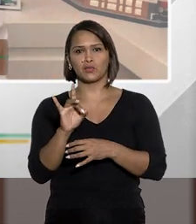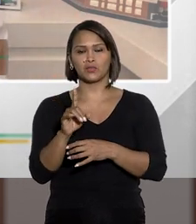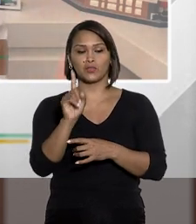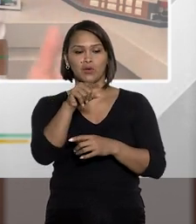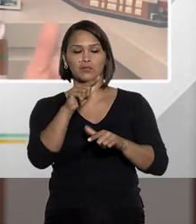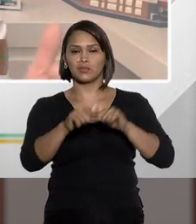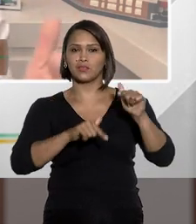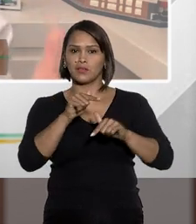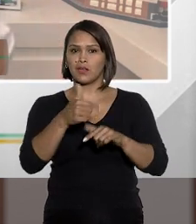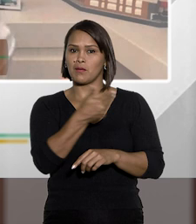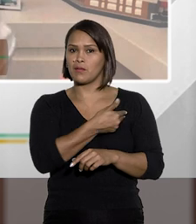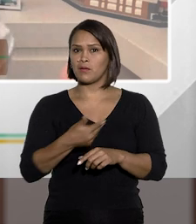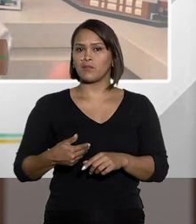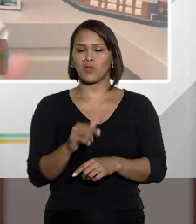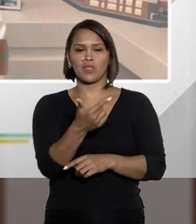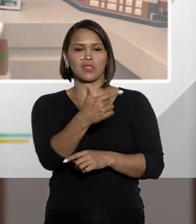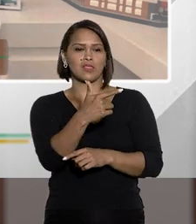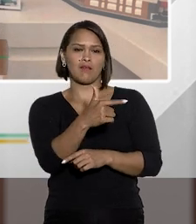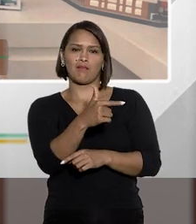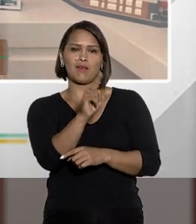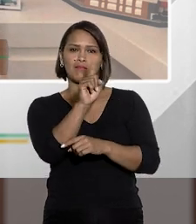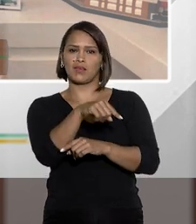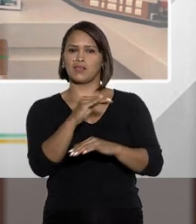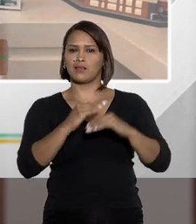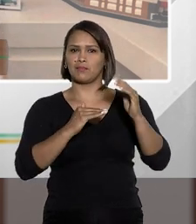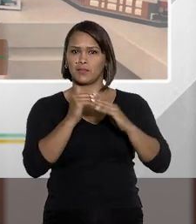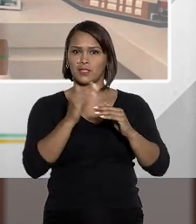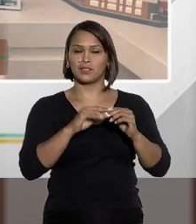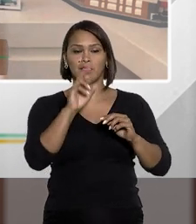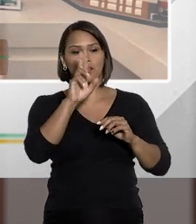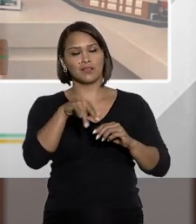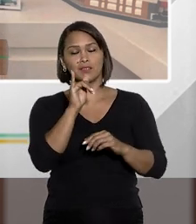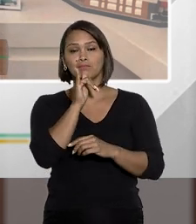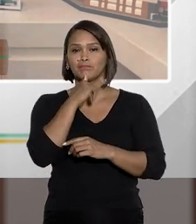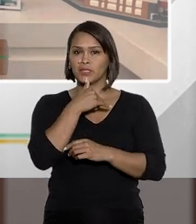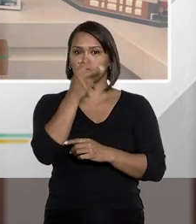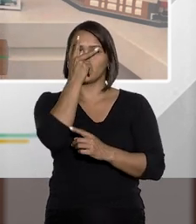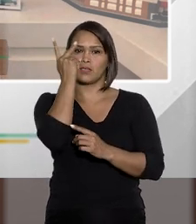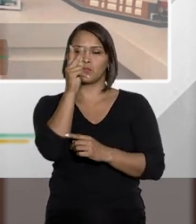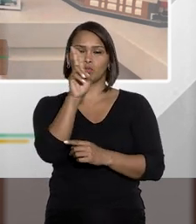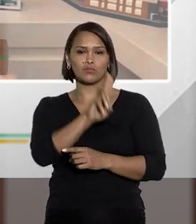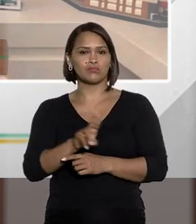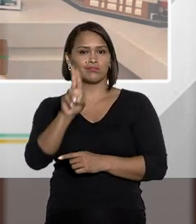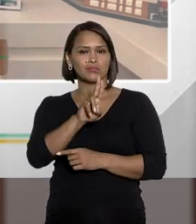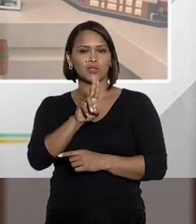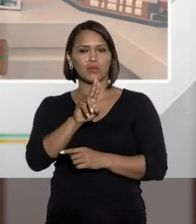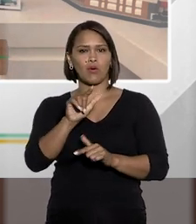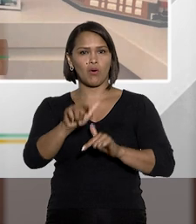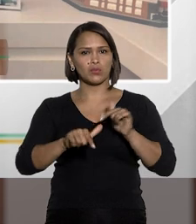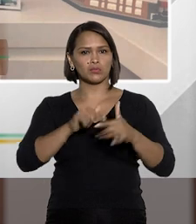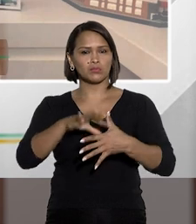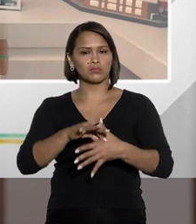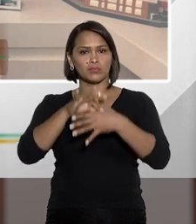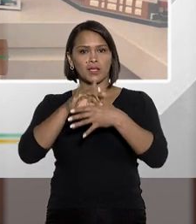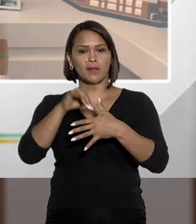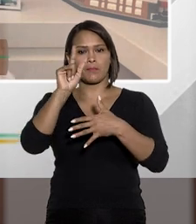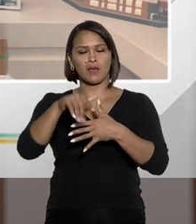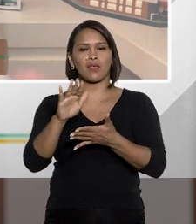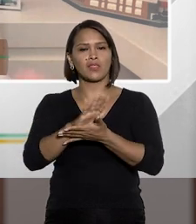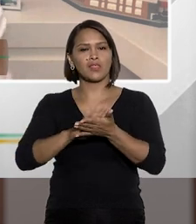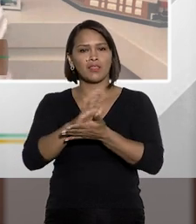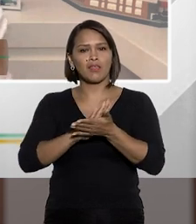pessoal. A sua função pública não serve para isso. Então, é de se lamentar que a pessoa utilize a função,